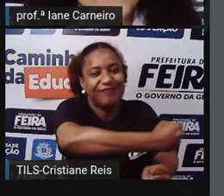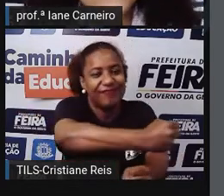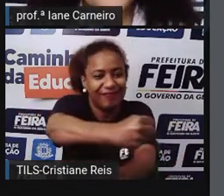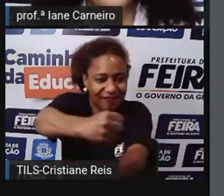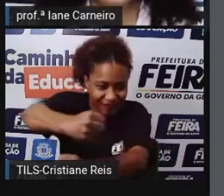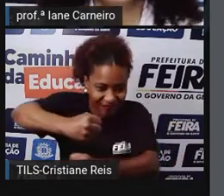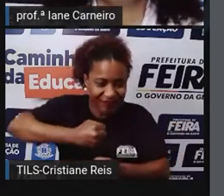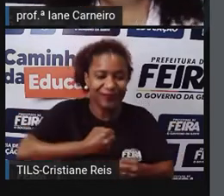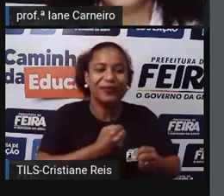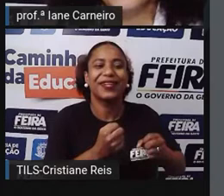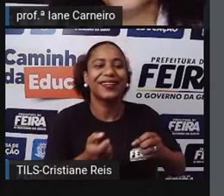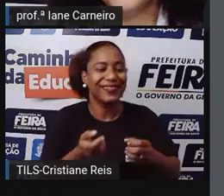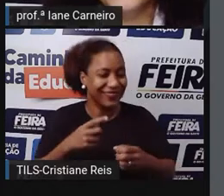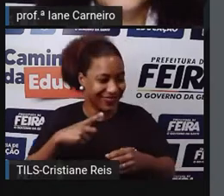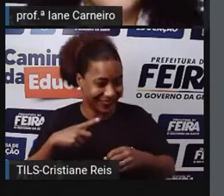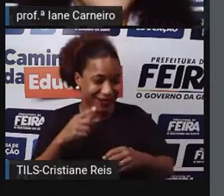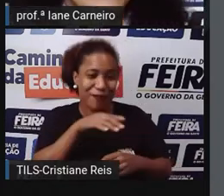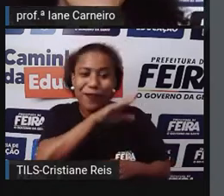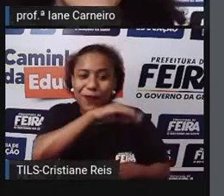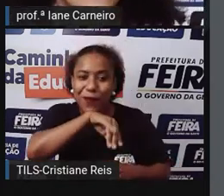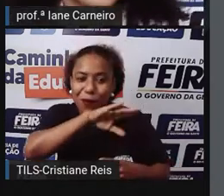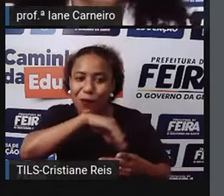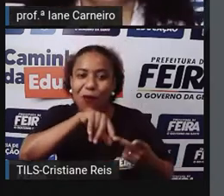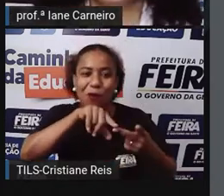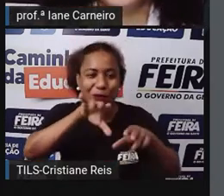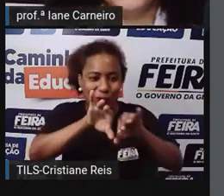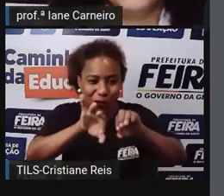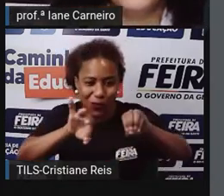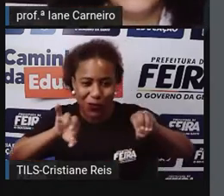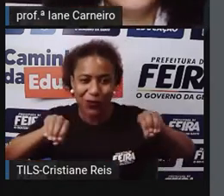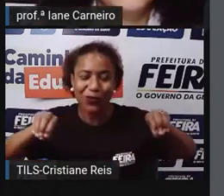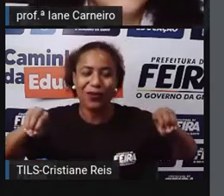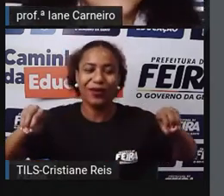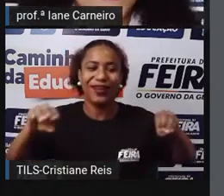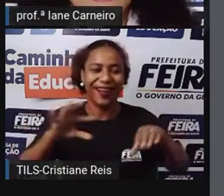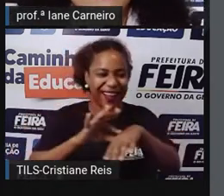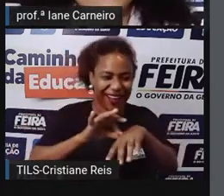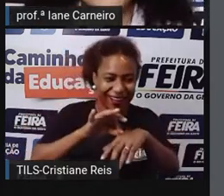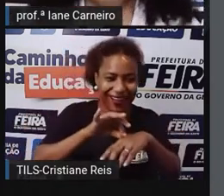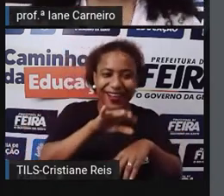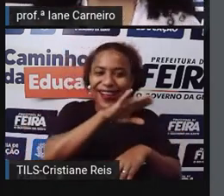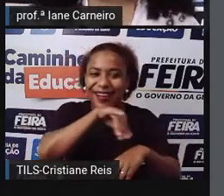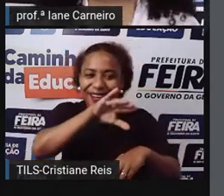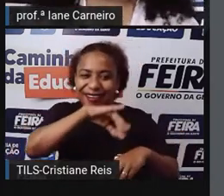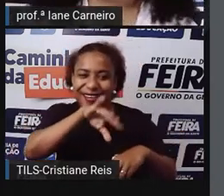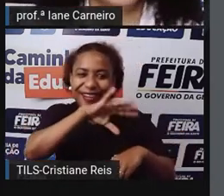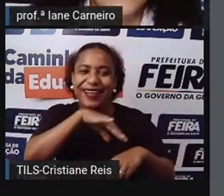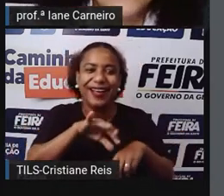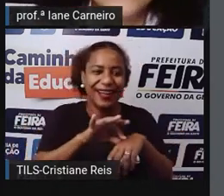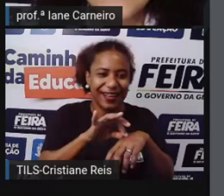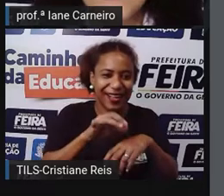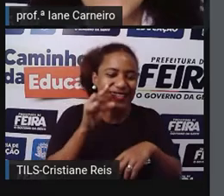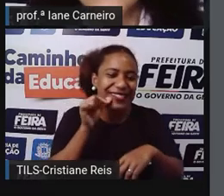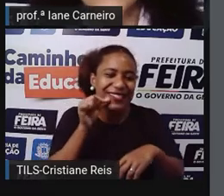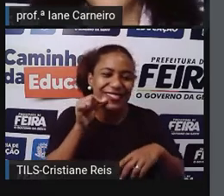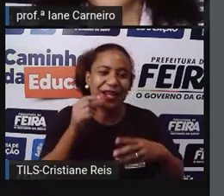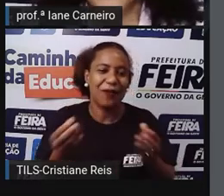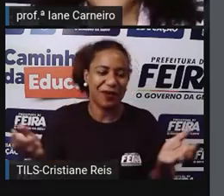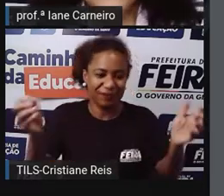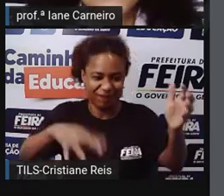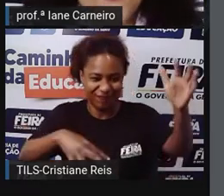tocinho Paio, linguiça, lovinho, carne seca E mais uma porção de carnes